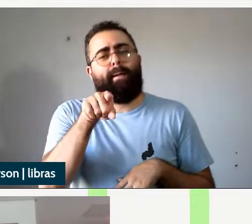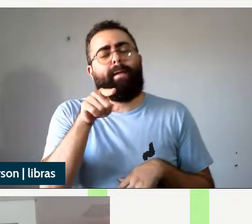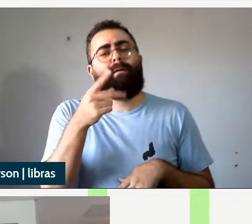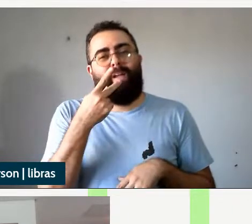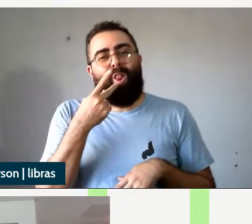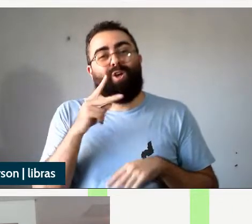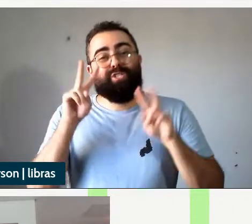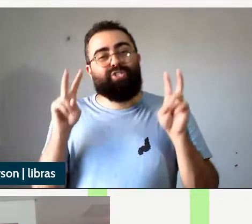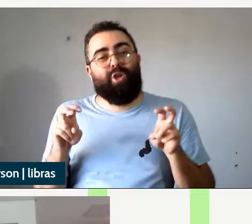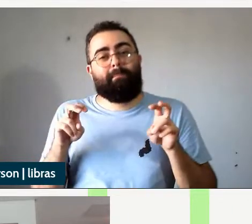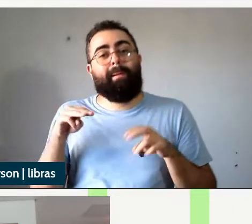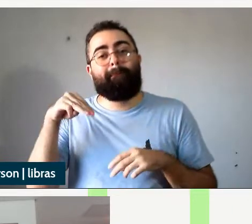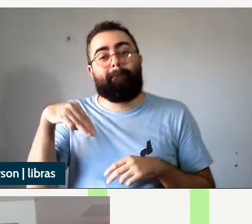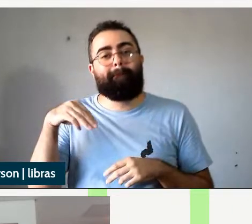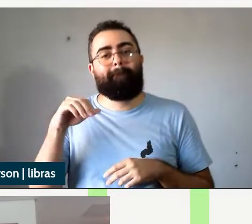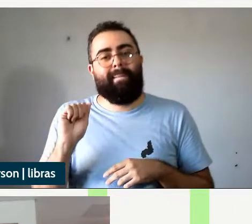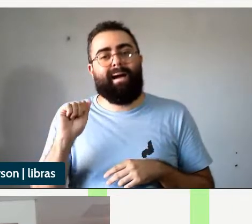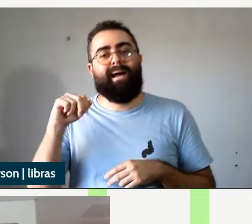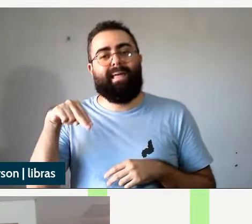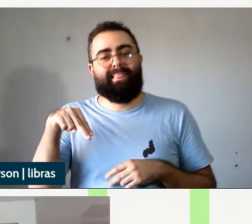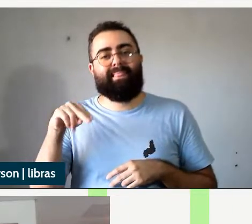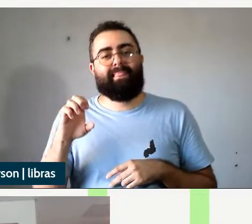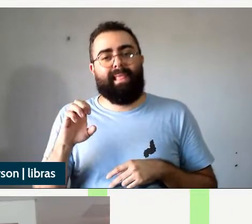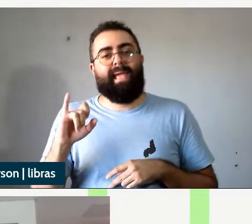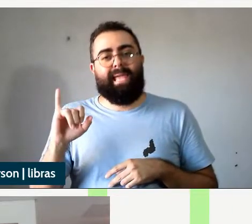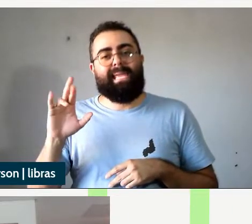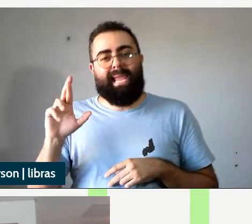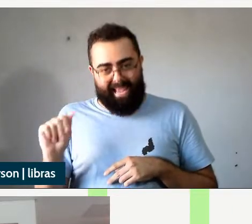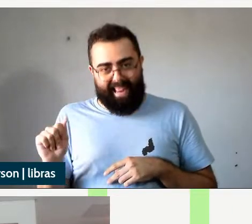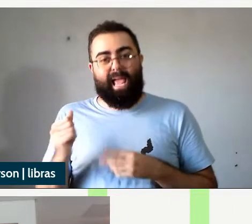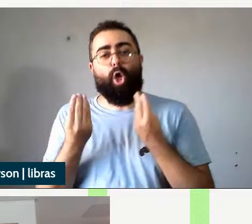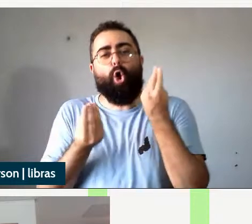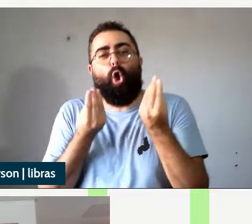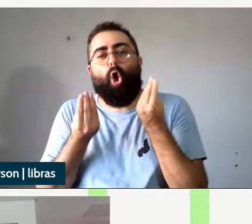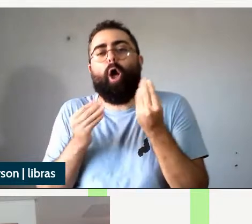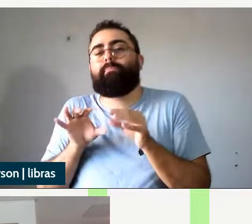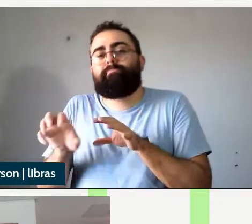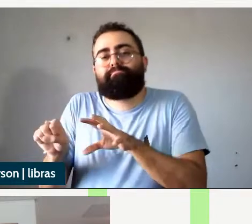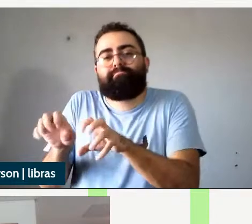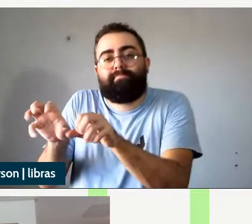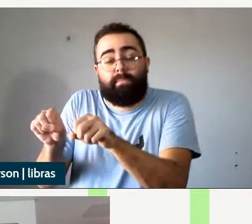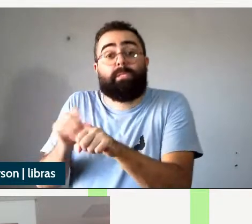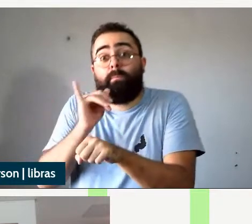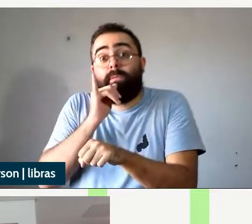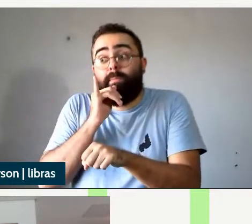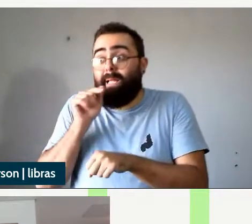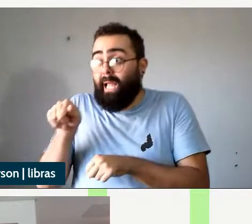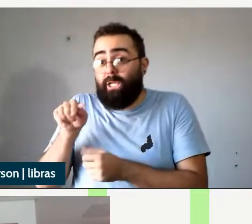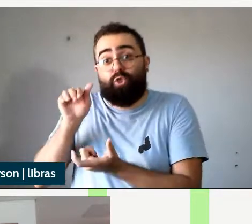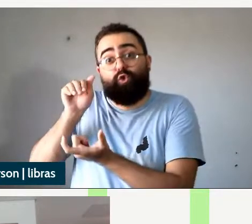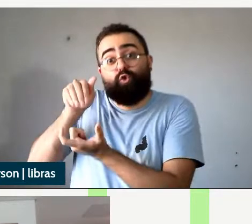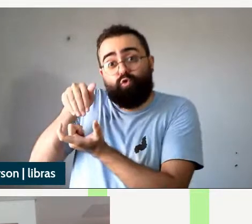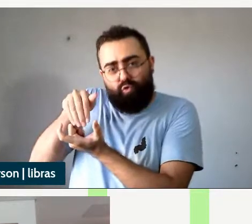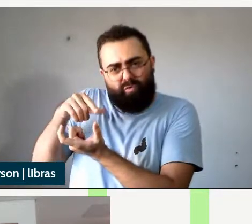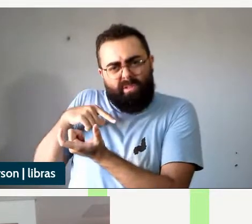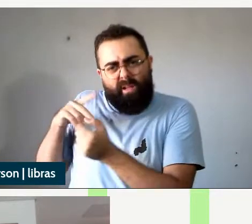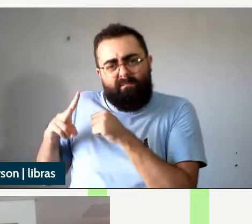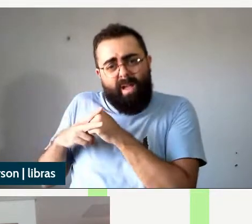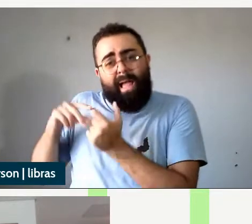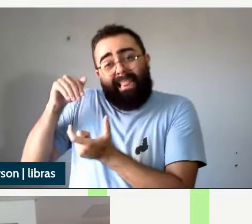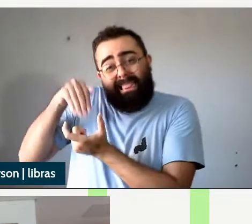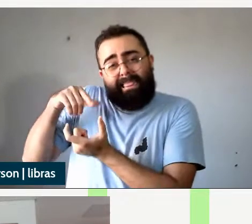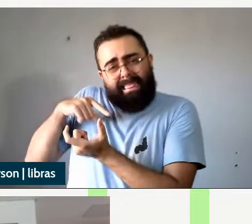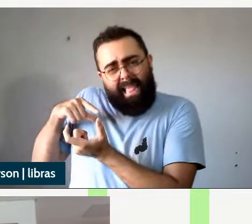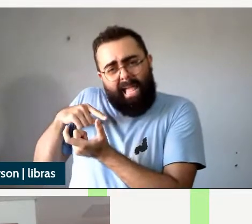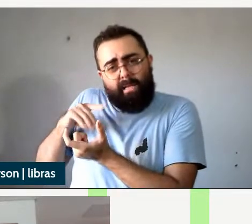também porque ela parece dar a entender que a estrutura tem alguma relação com isso justamente porque quando entra alguma